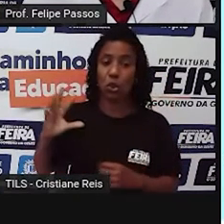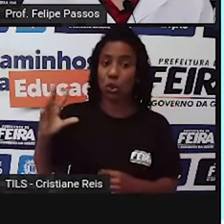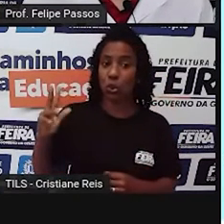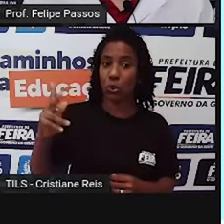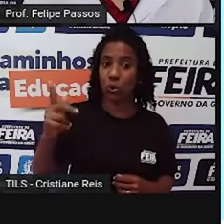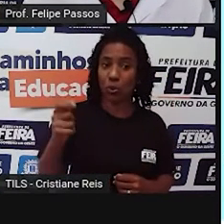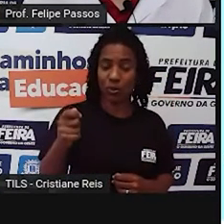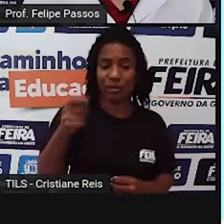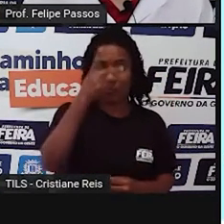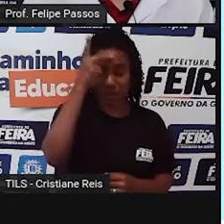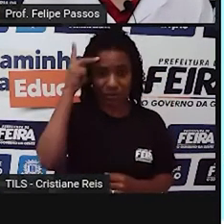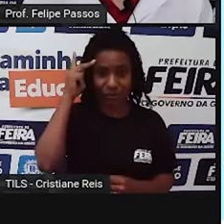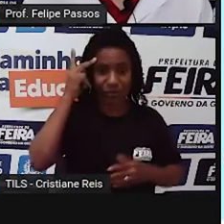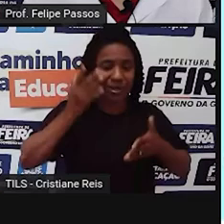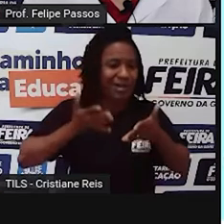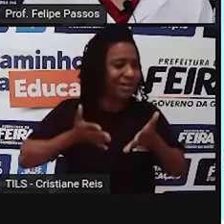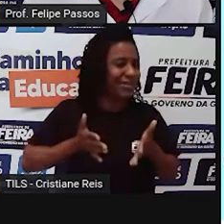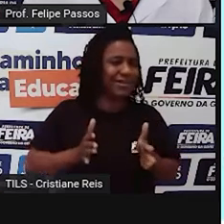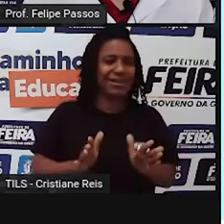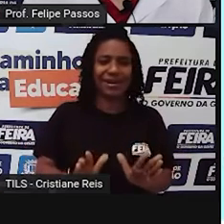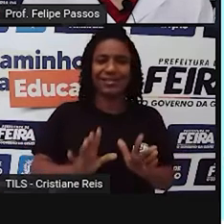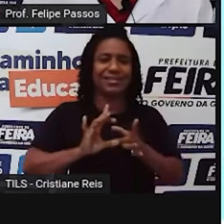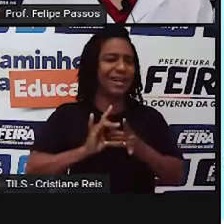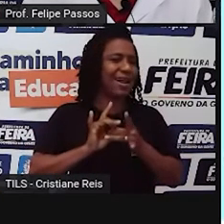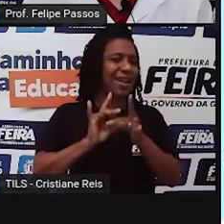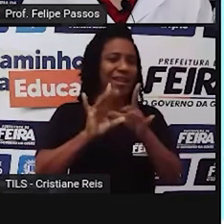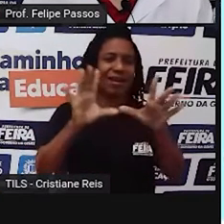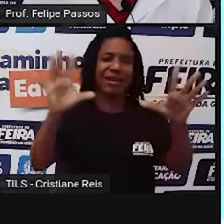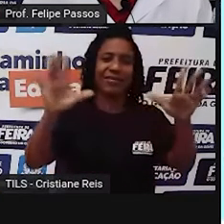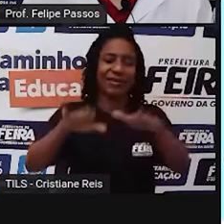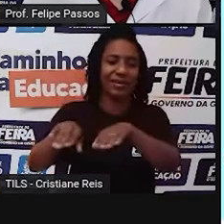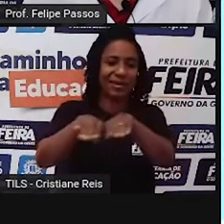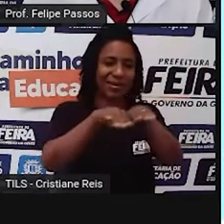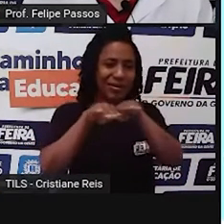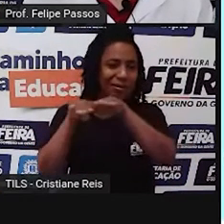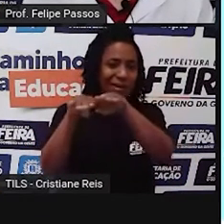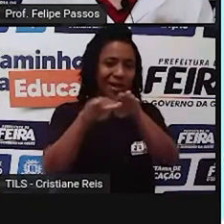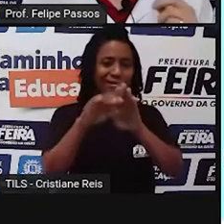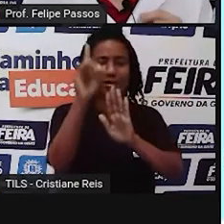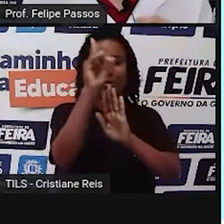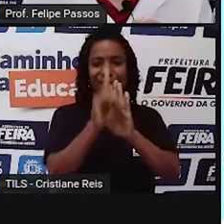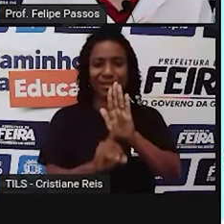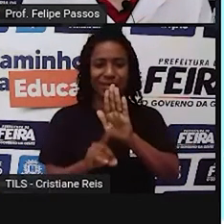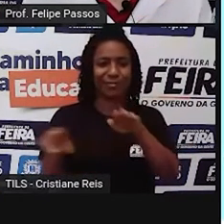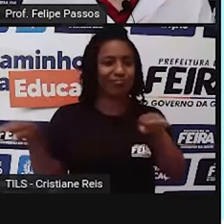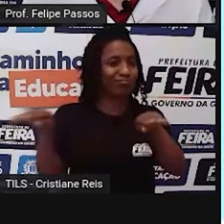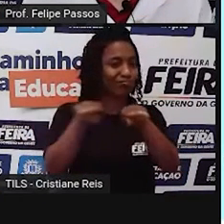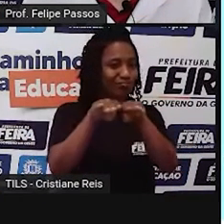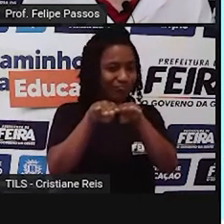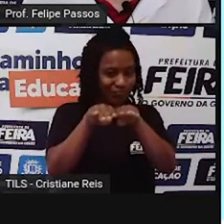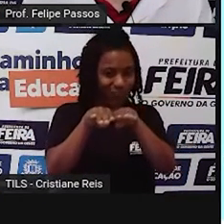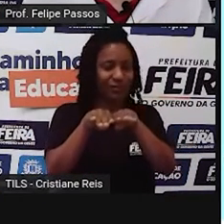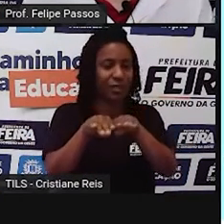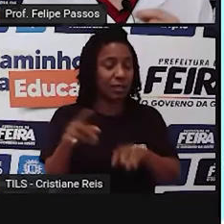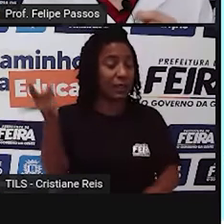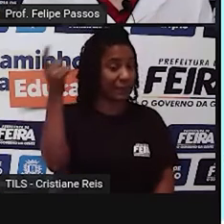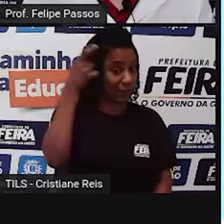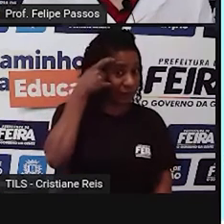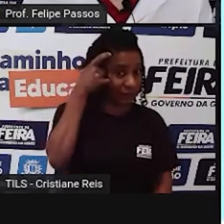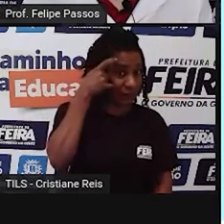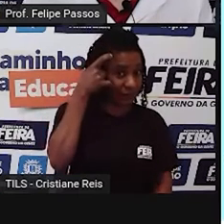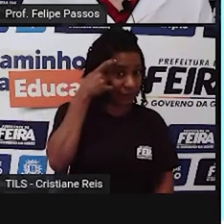nascem livres, iguais, em dignidade e em direitos. Dotados de razão e de consciência,